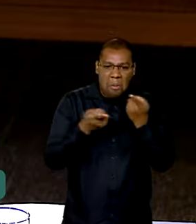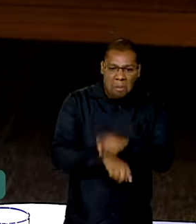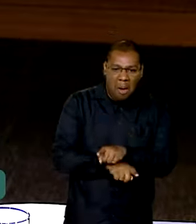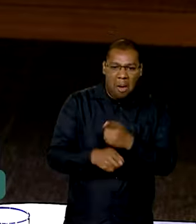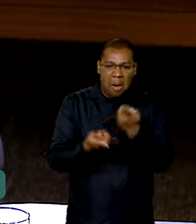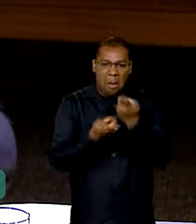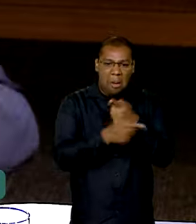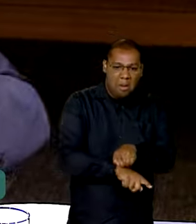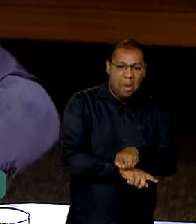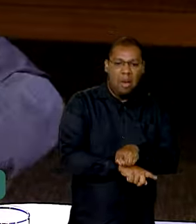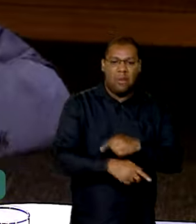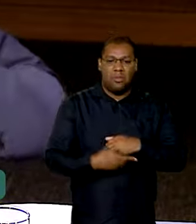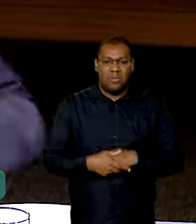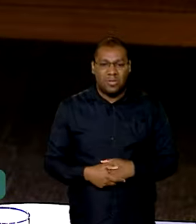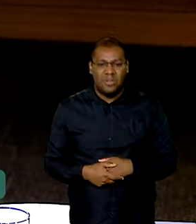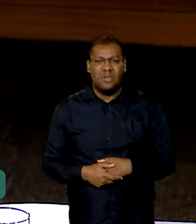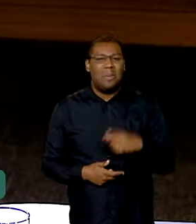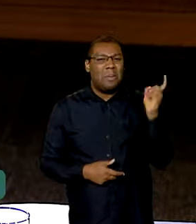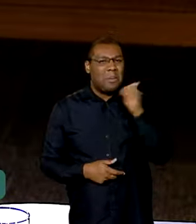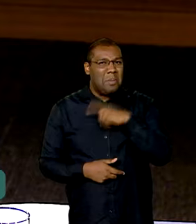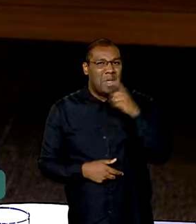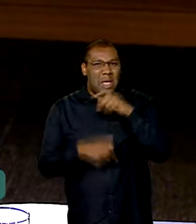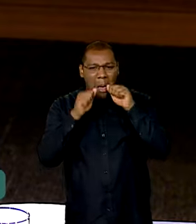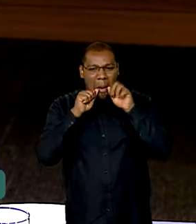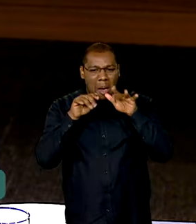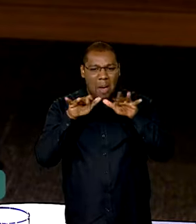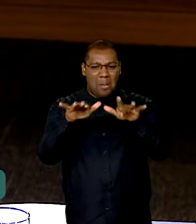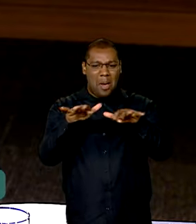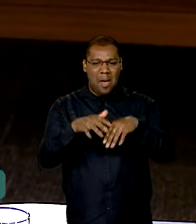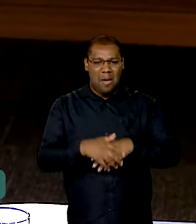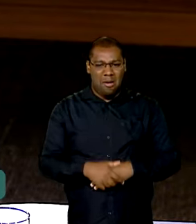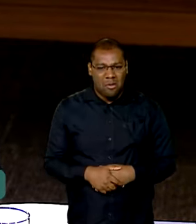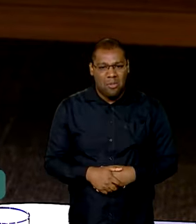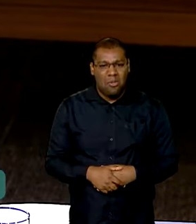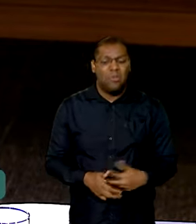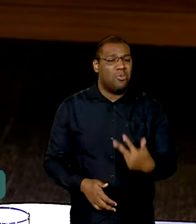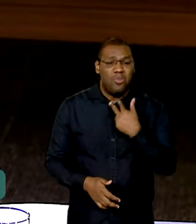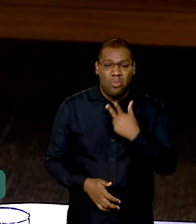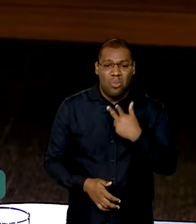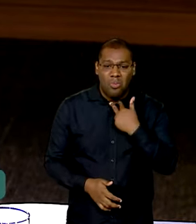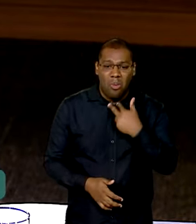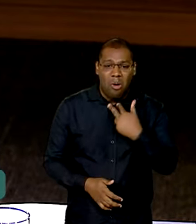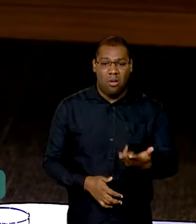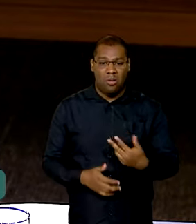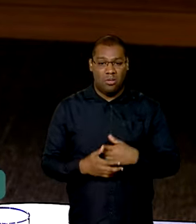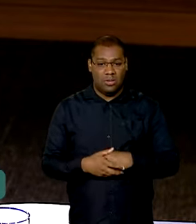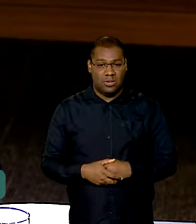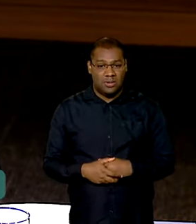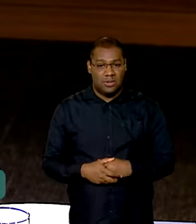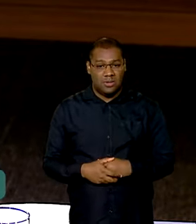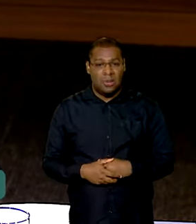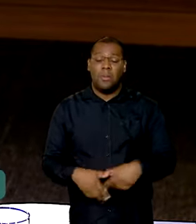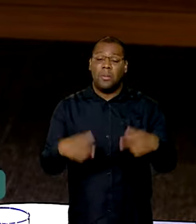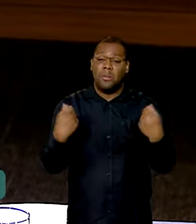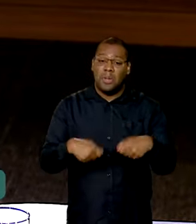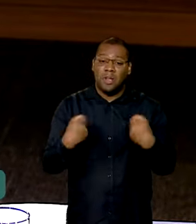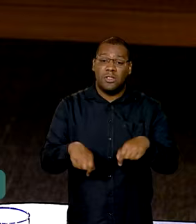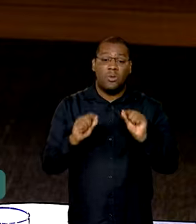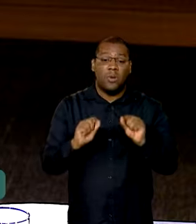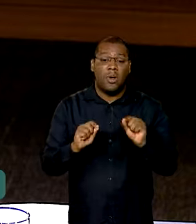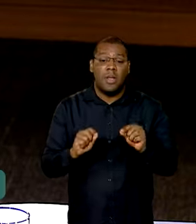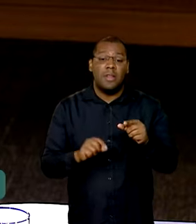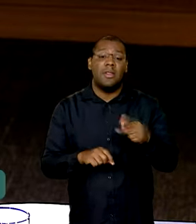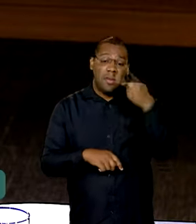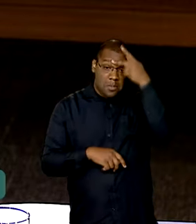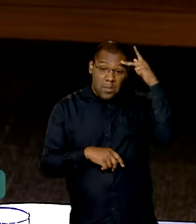palavras e vive contando mentira para a sociedade. Um país não pode ir para frente desse jeito. É preciso que as pessoas tenham um